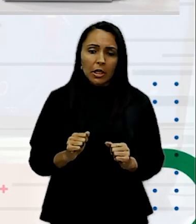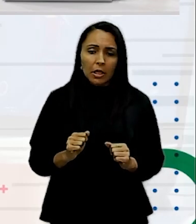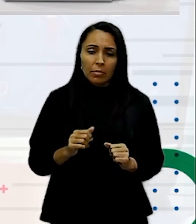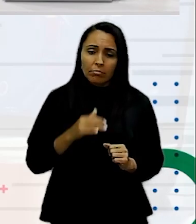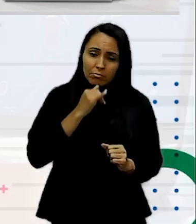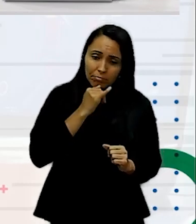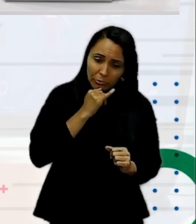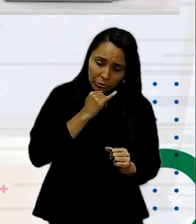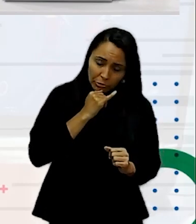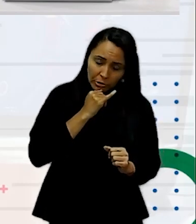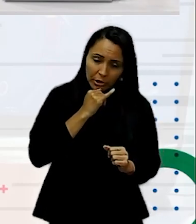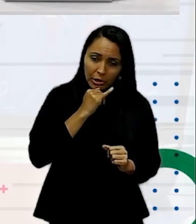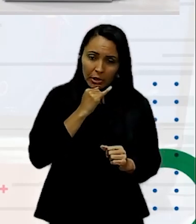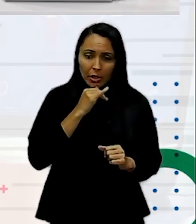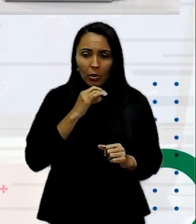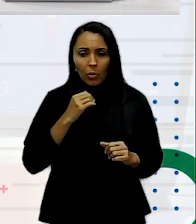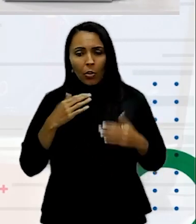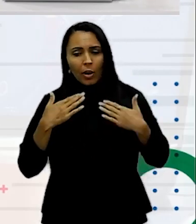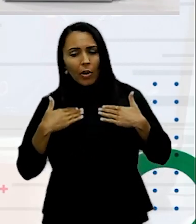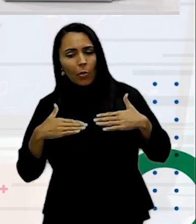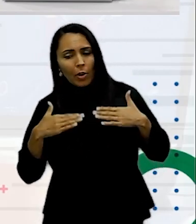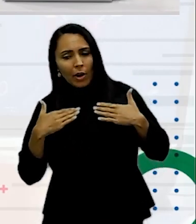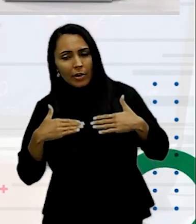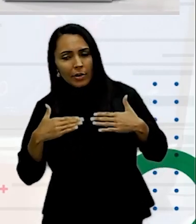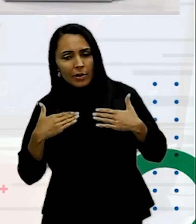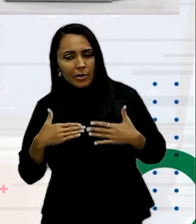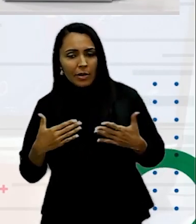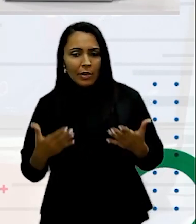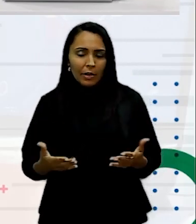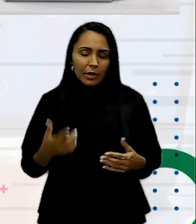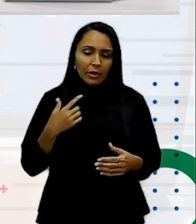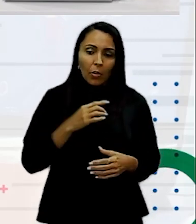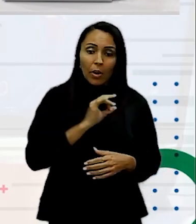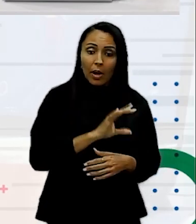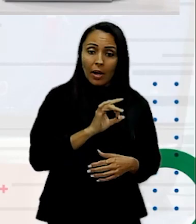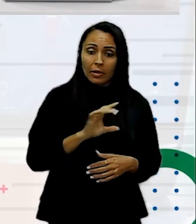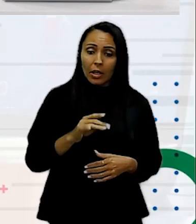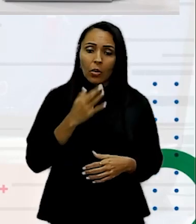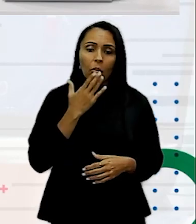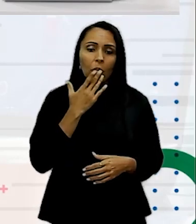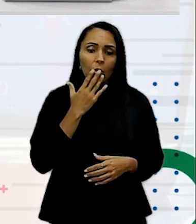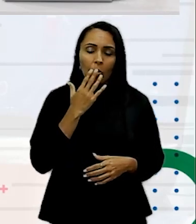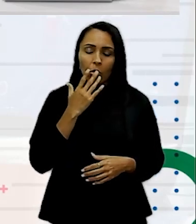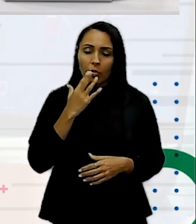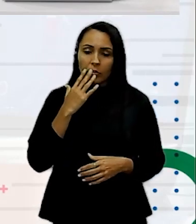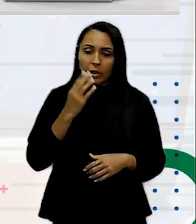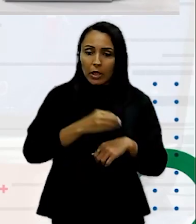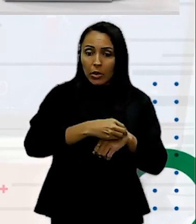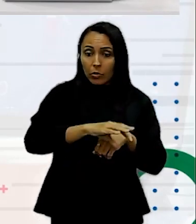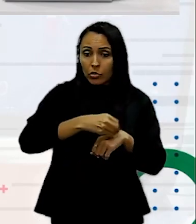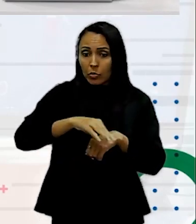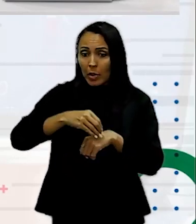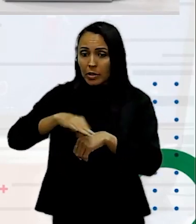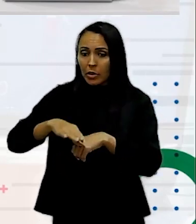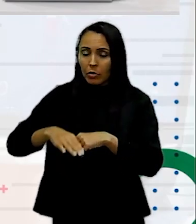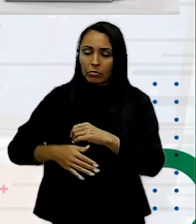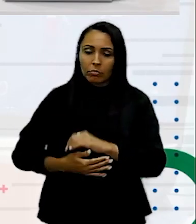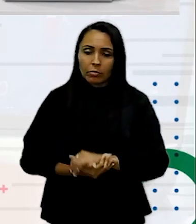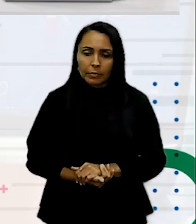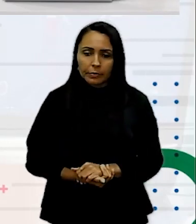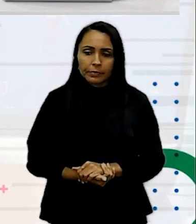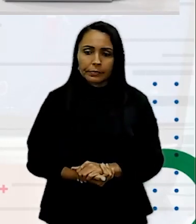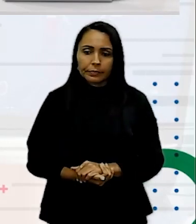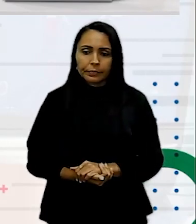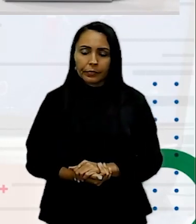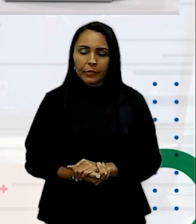Tristeza Ou então Calmaria E por aí vai Cada cor Vai ter a sua aplicação E o que você quer passar Já aqui na